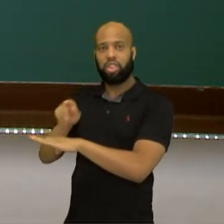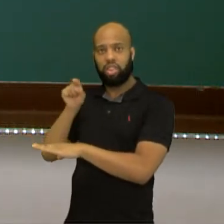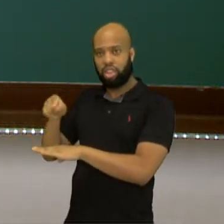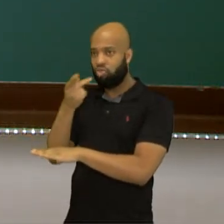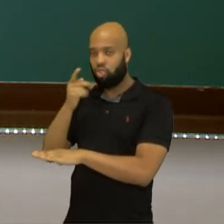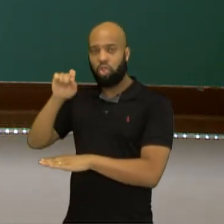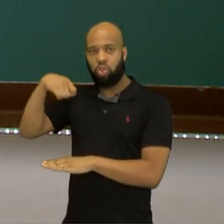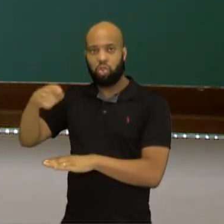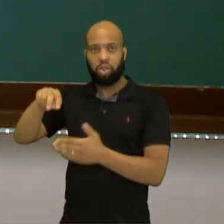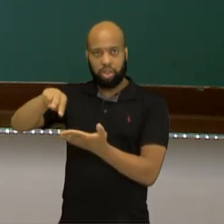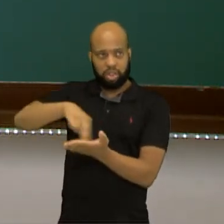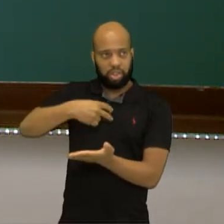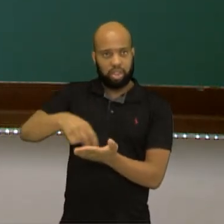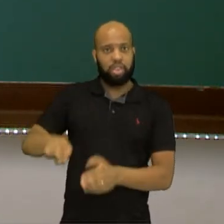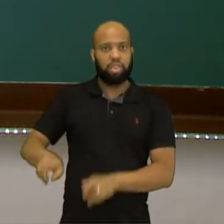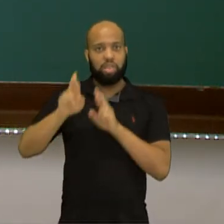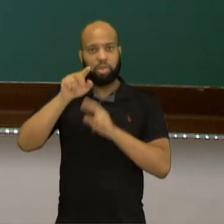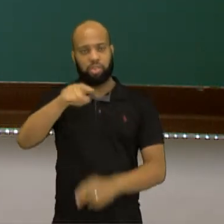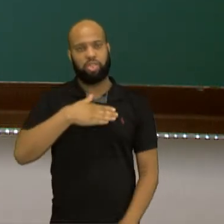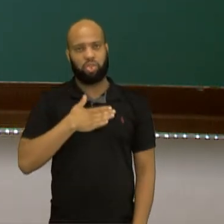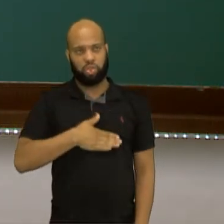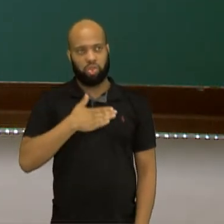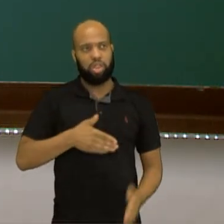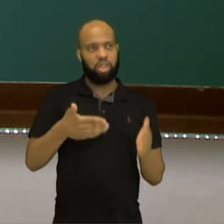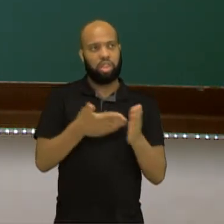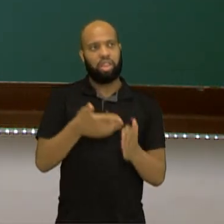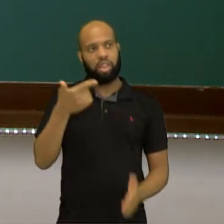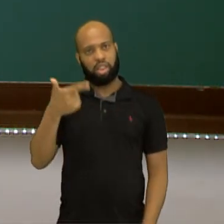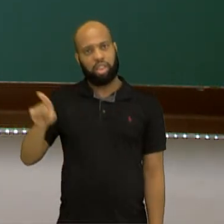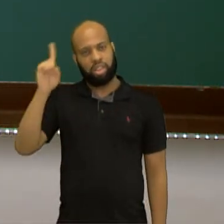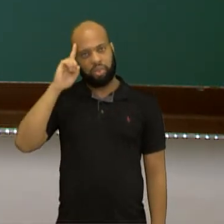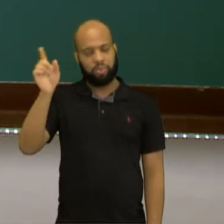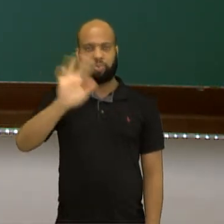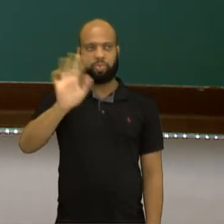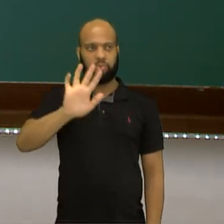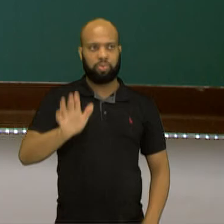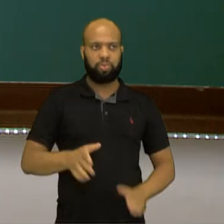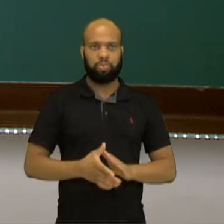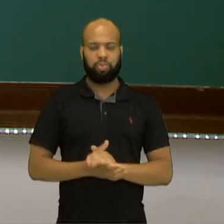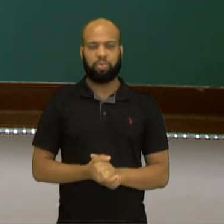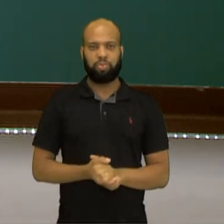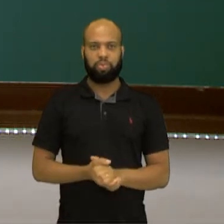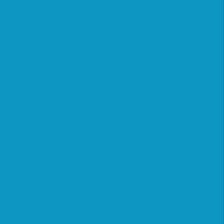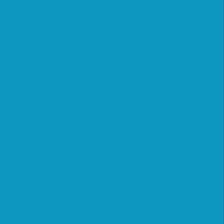sobre o skate. Eu espero que vocês tenham gostado e até breve!